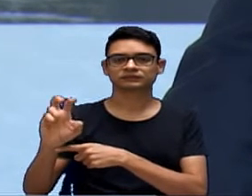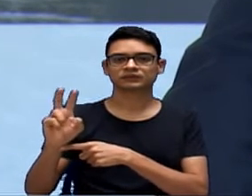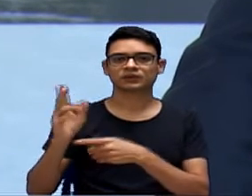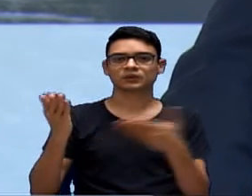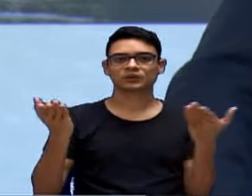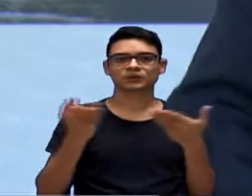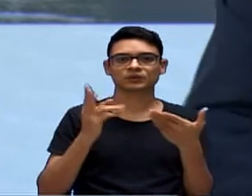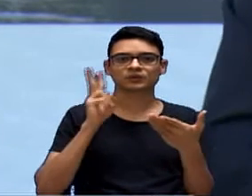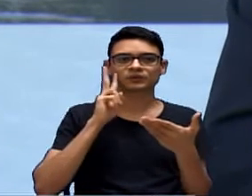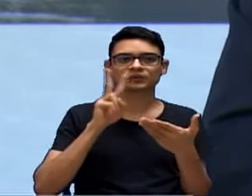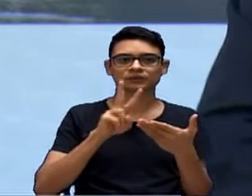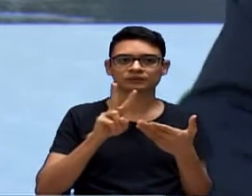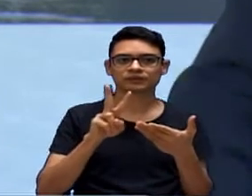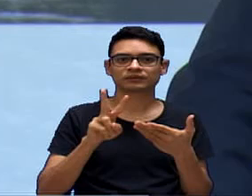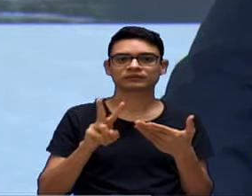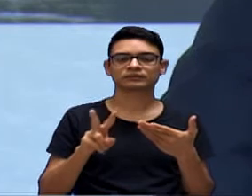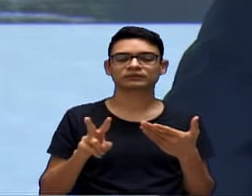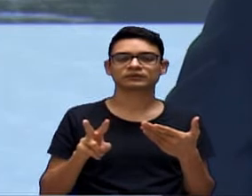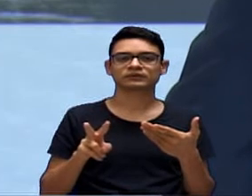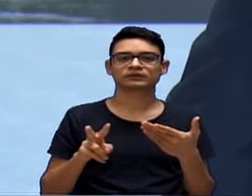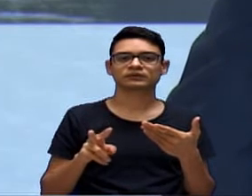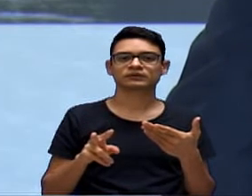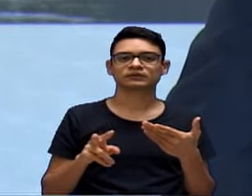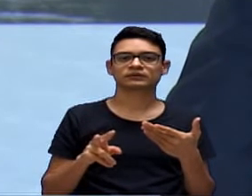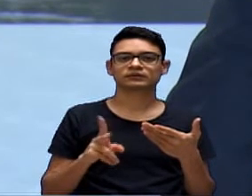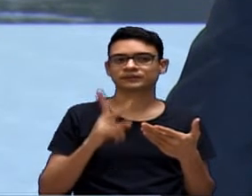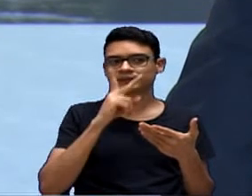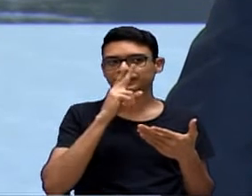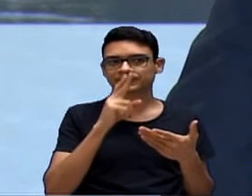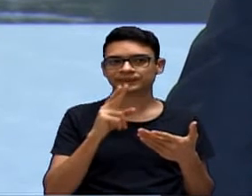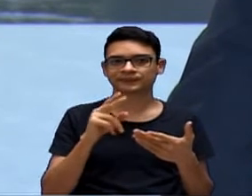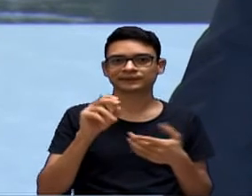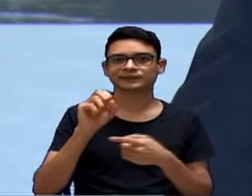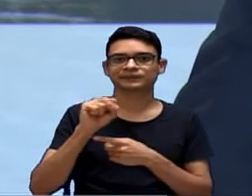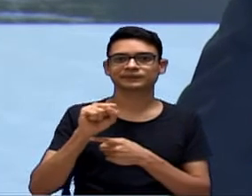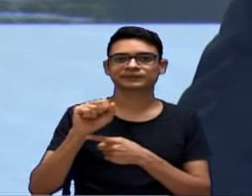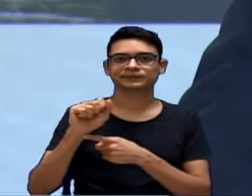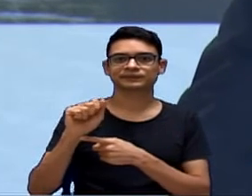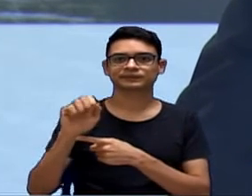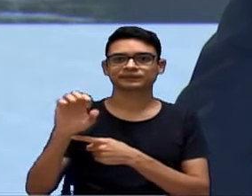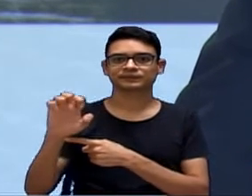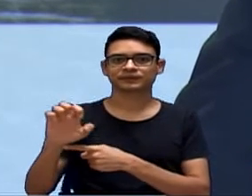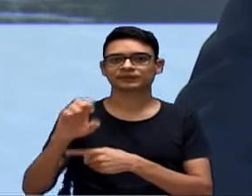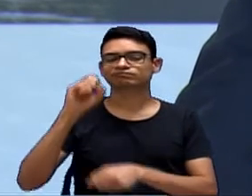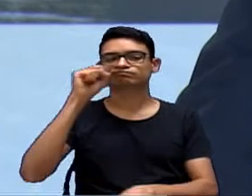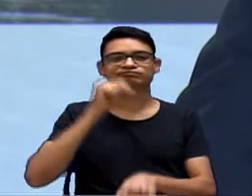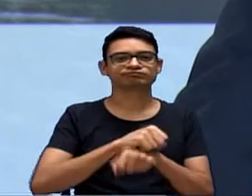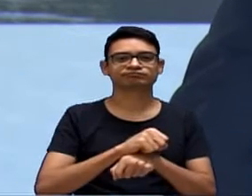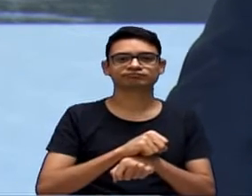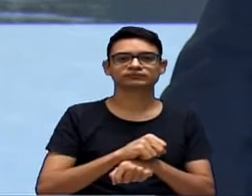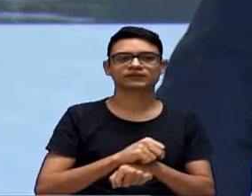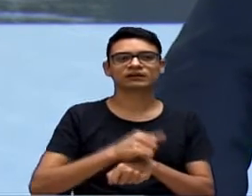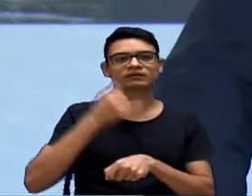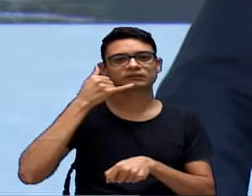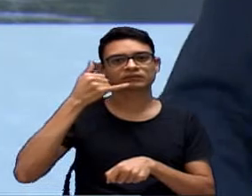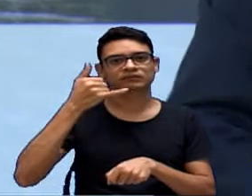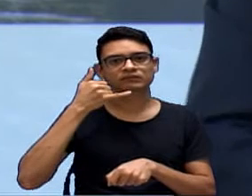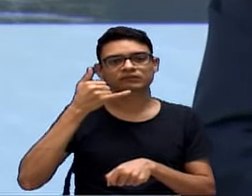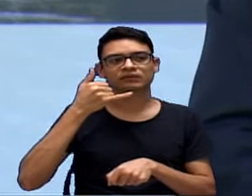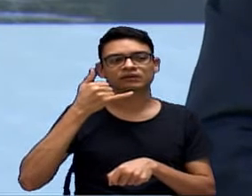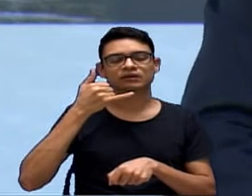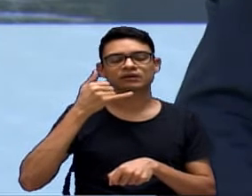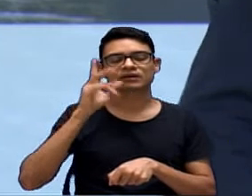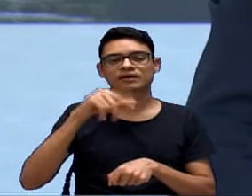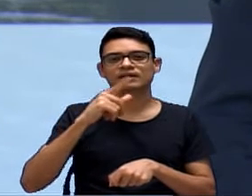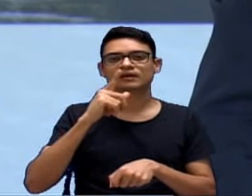Fausto, nós temos praticamente o SAI parado em serviços de ligações de água